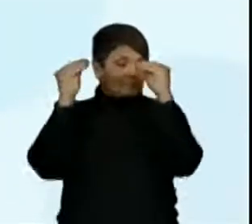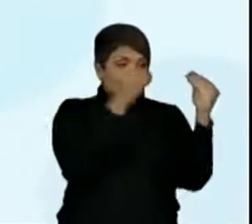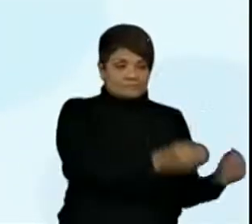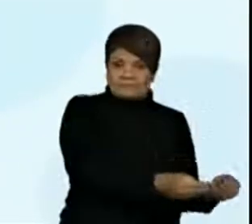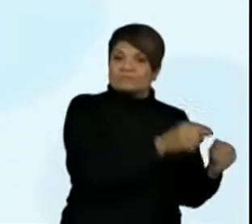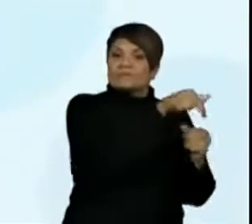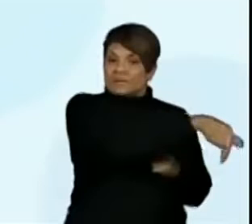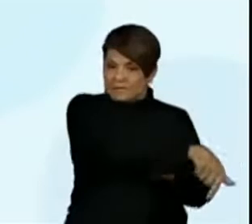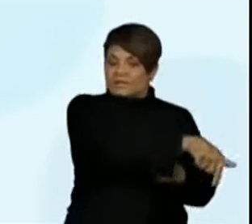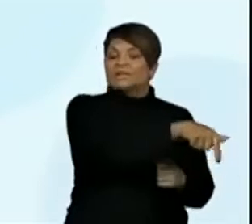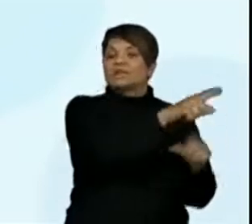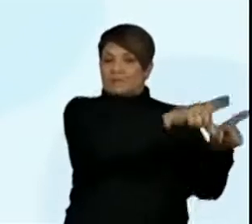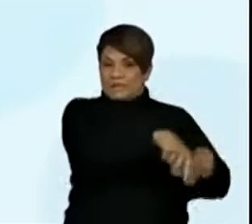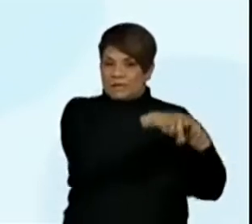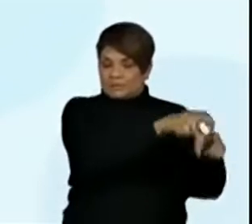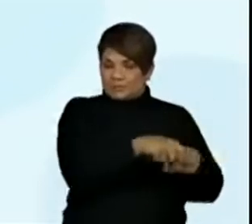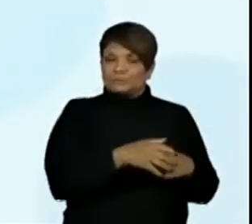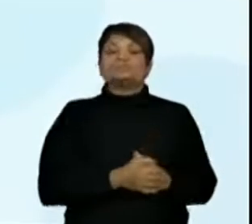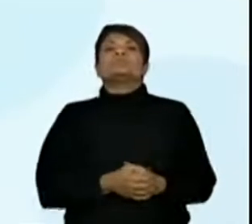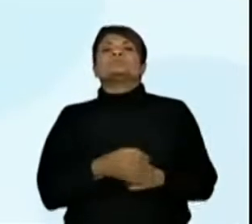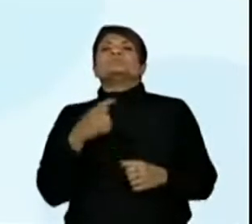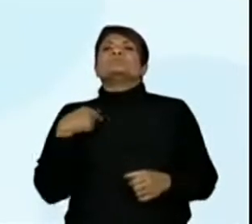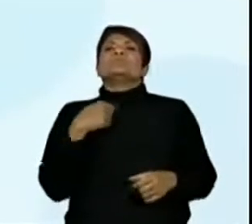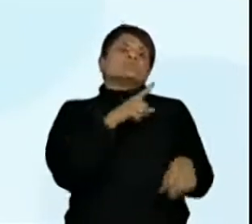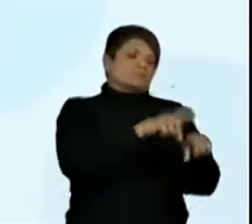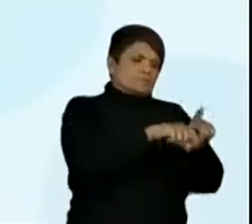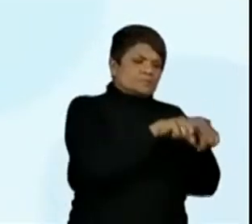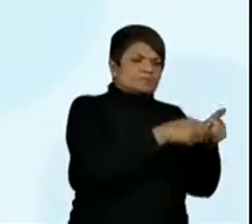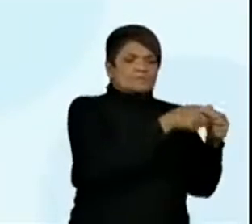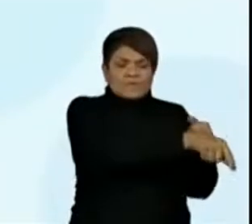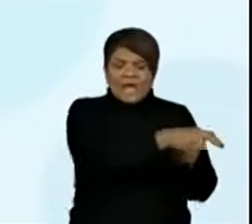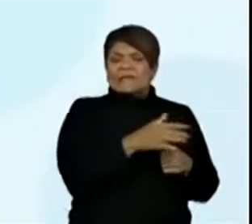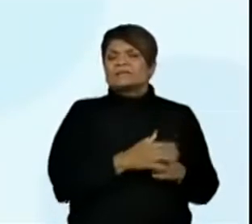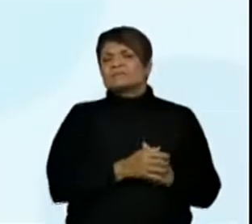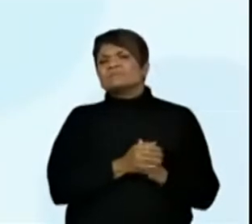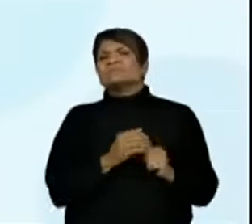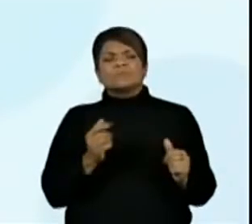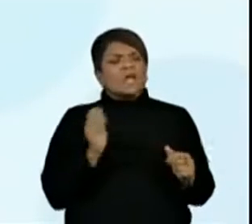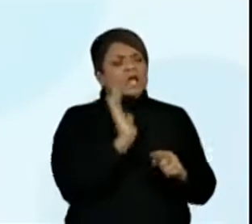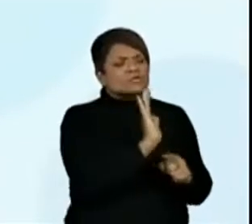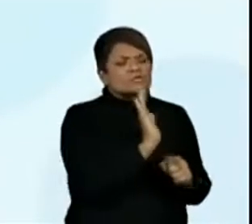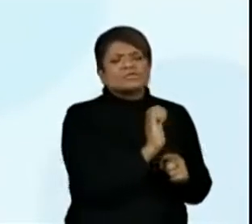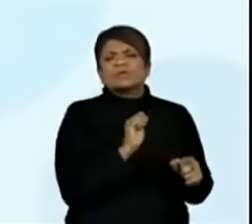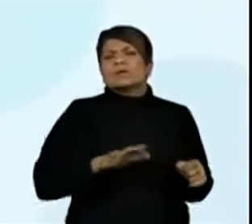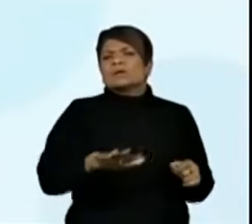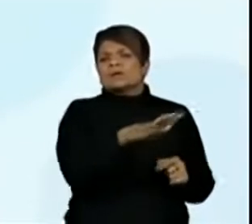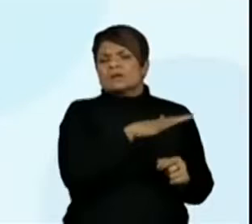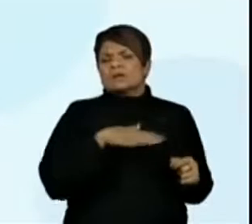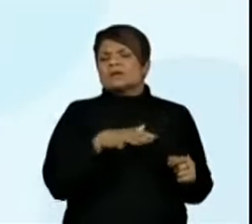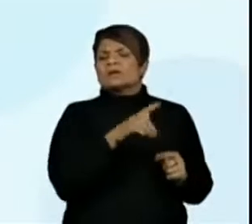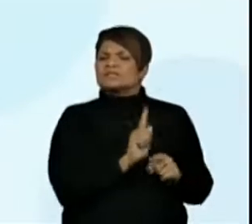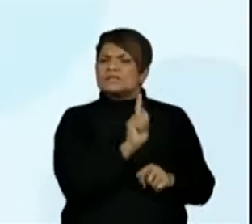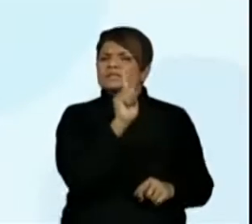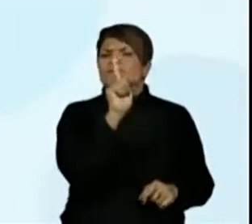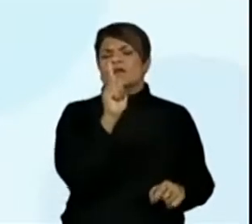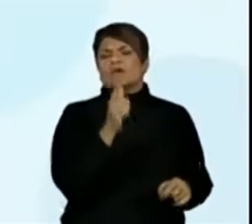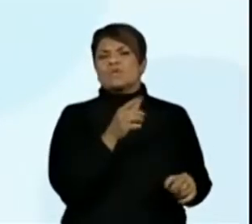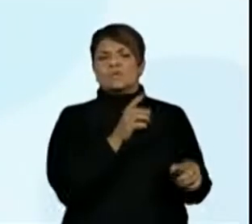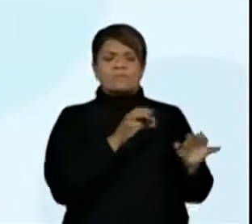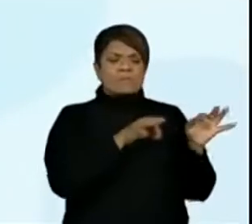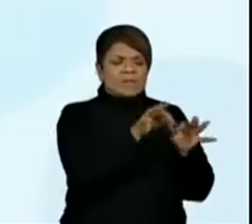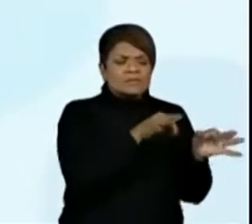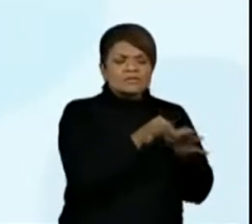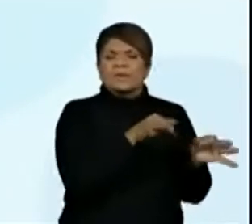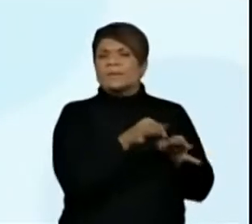utilizadas em atividades gerais, com o objetivo de ajudar o planejamento e na gestão da propriedade.